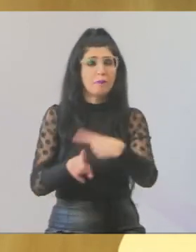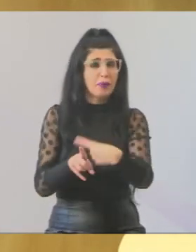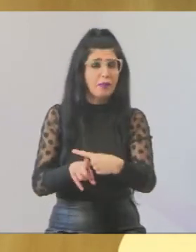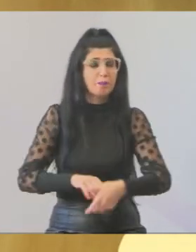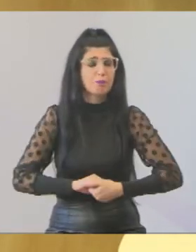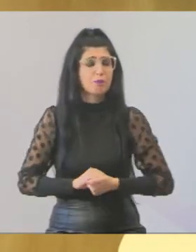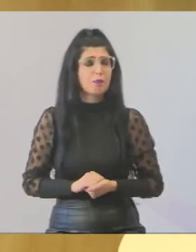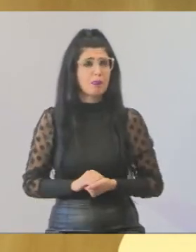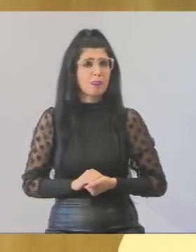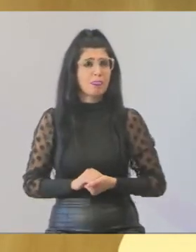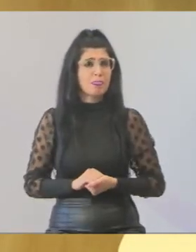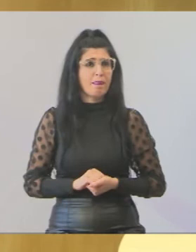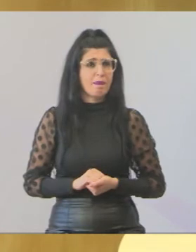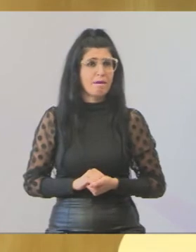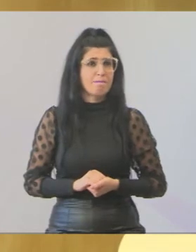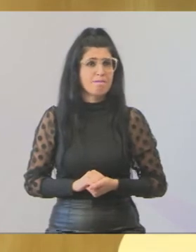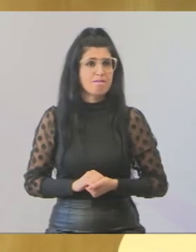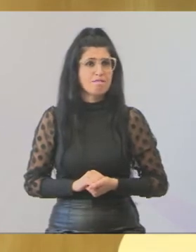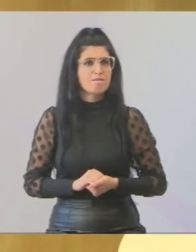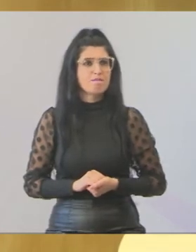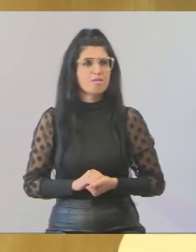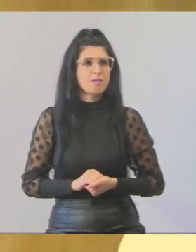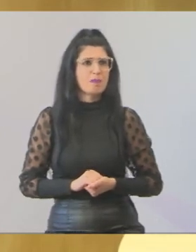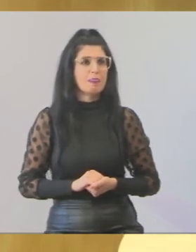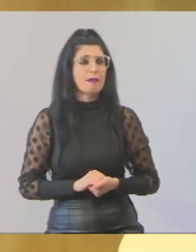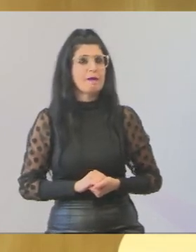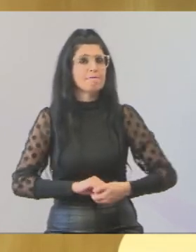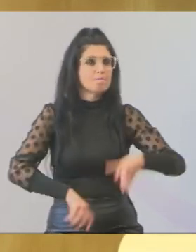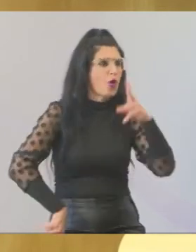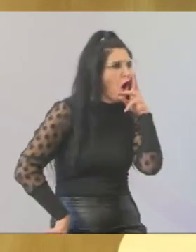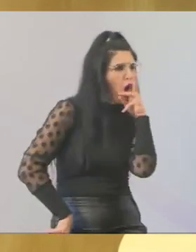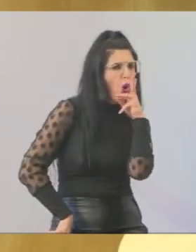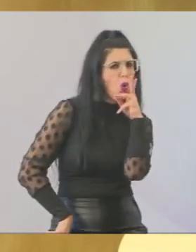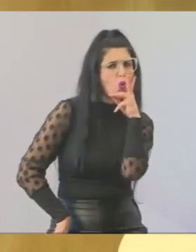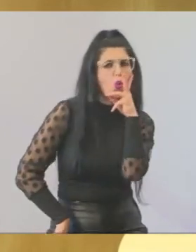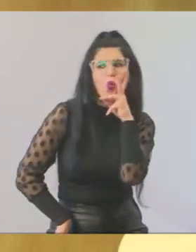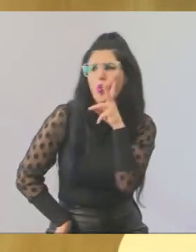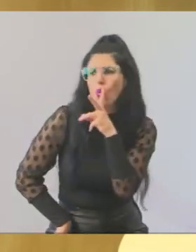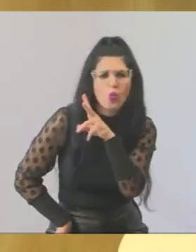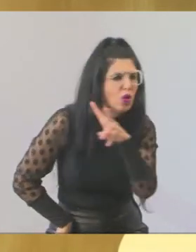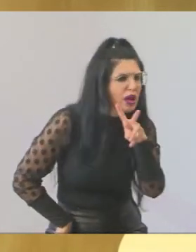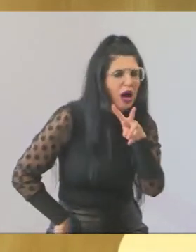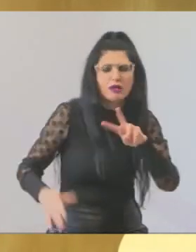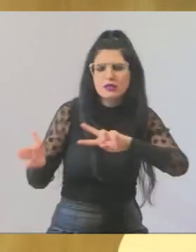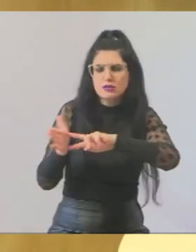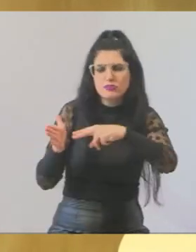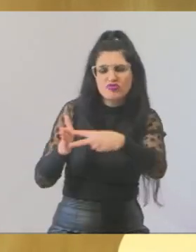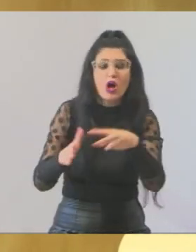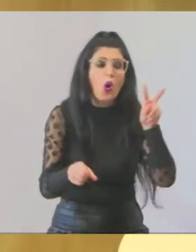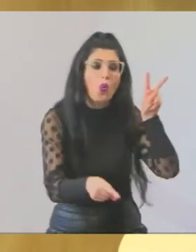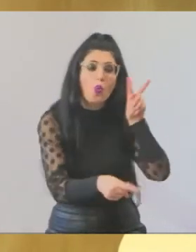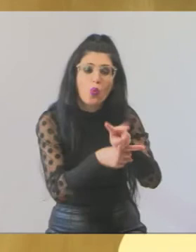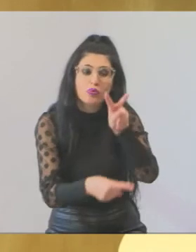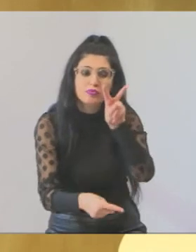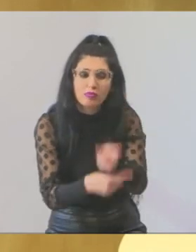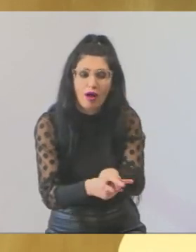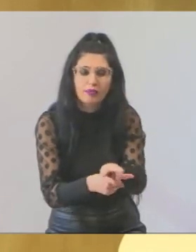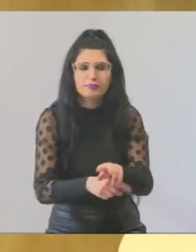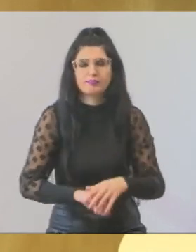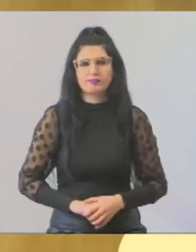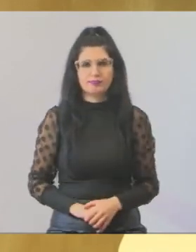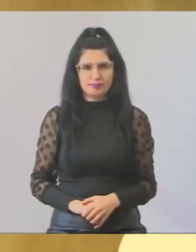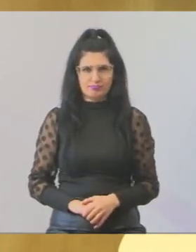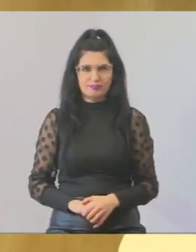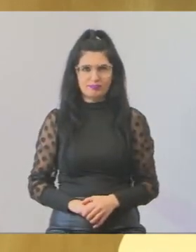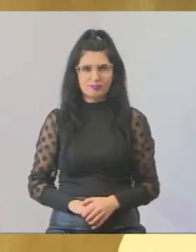porque é o olho do dono que engorda o boi, então a gente tem que estar fiscalizando, tem que estar olhando pelos moradores, porque, e dizer que estão